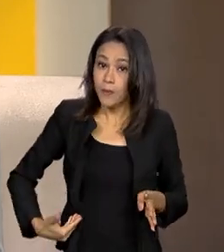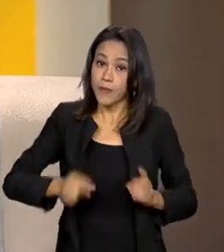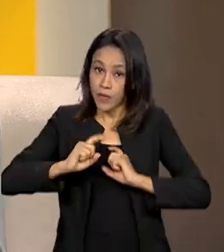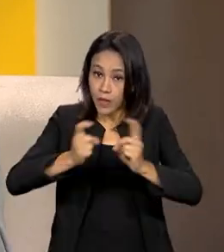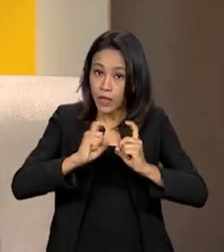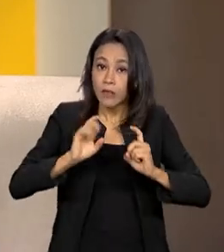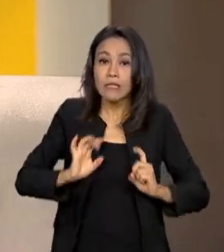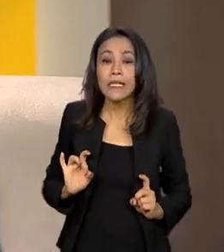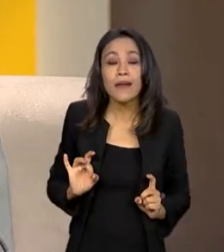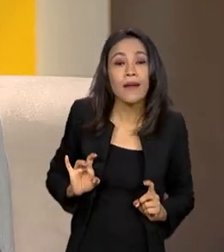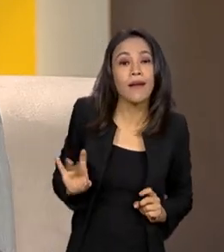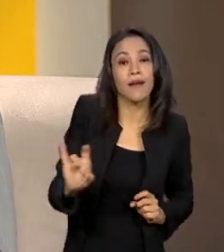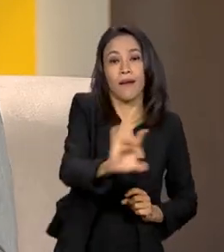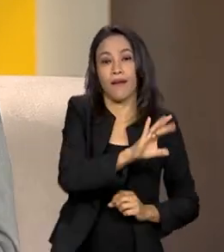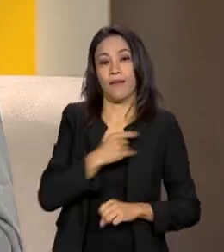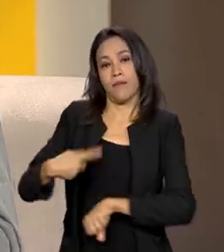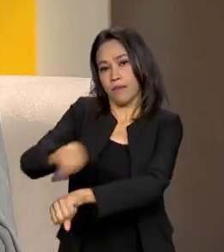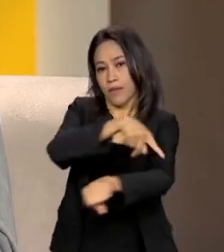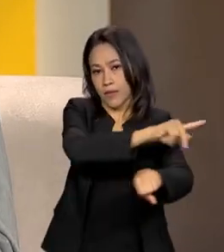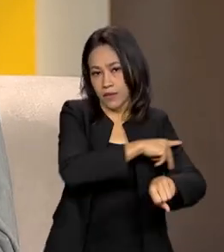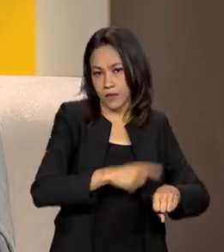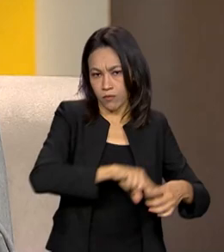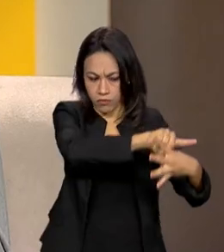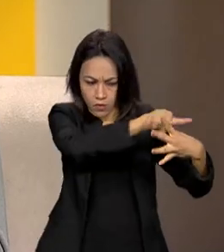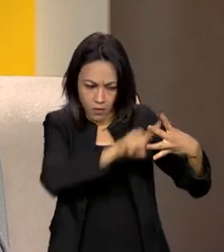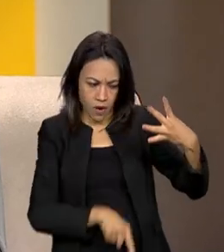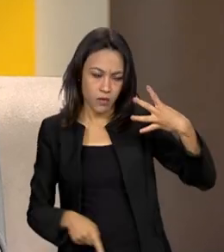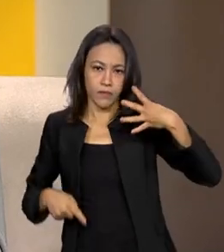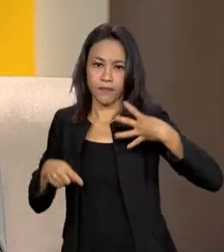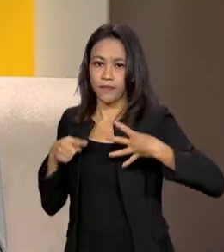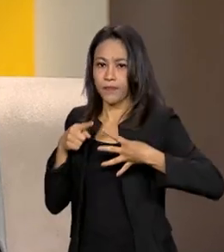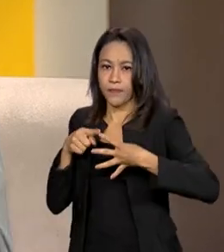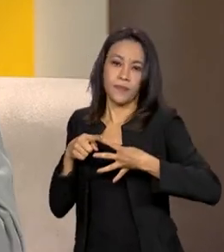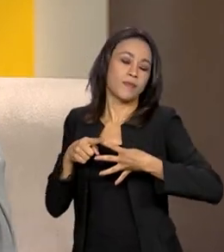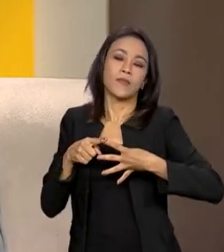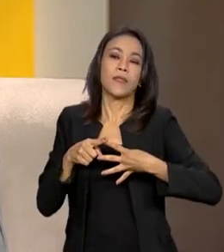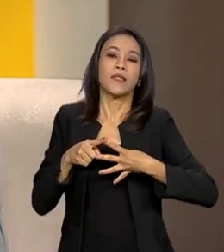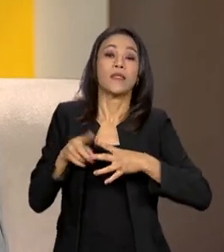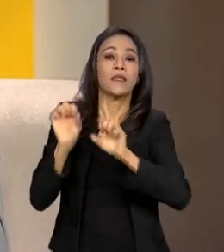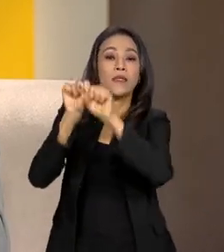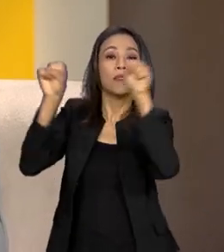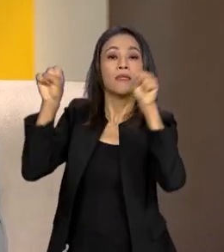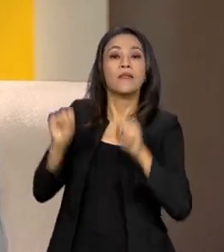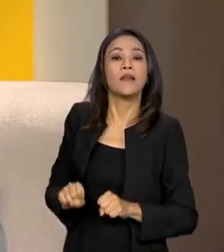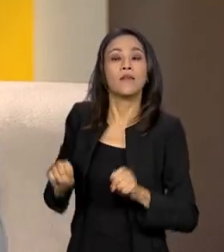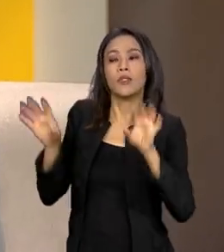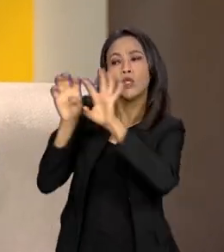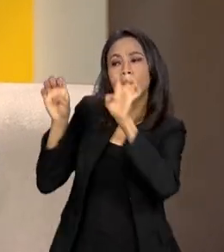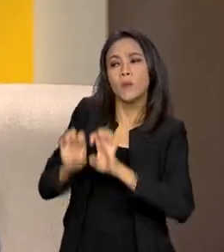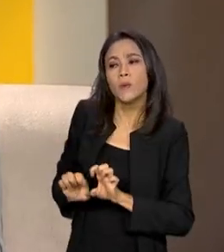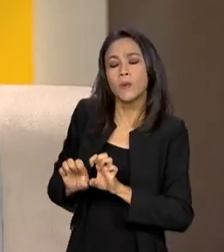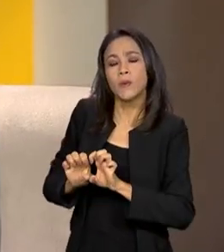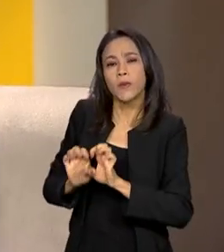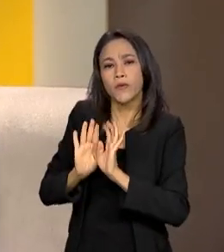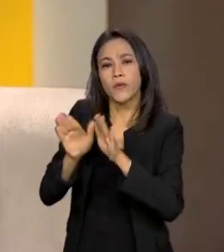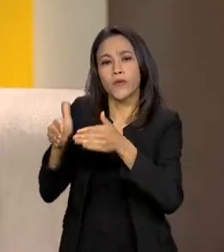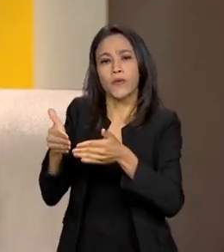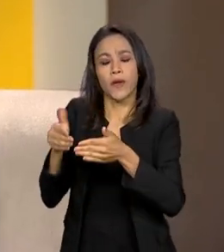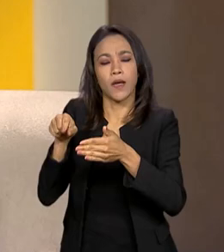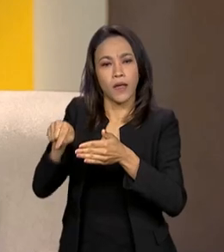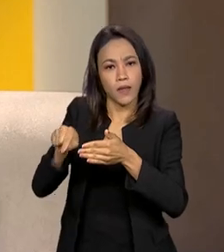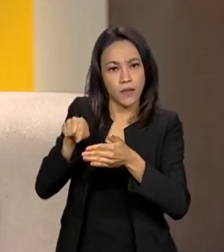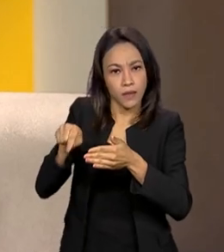são feitas perguntas em quatro grandes eixos. Um eixo de sistemas estruturantes, ou seja, uma abordagem voltada para a gestão da máquina